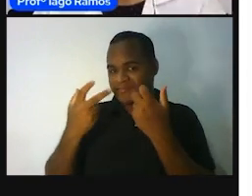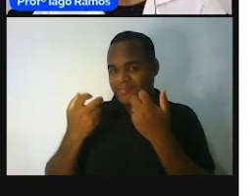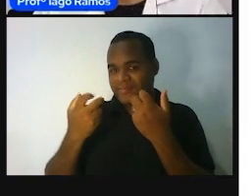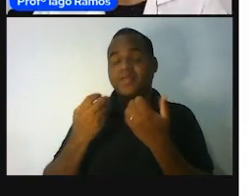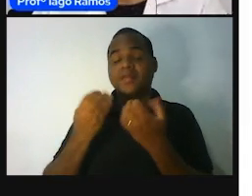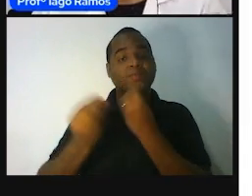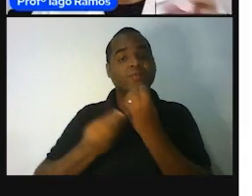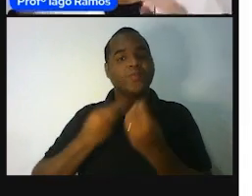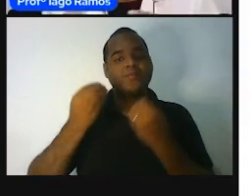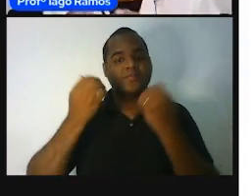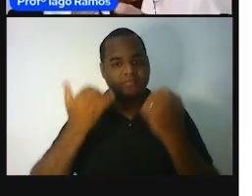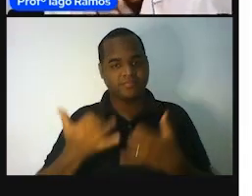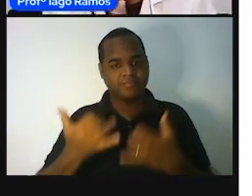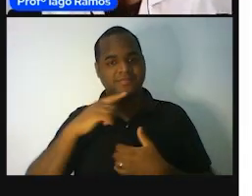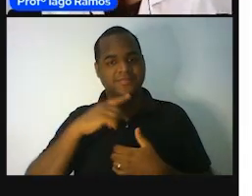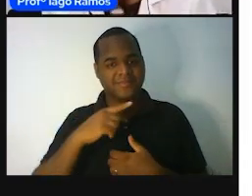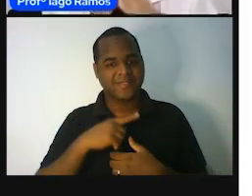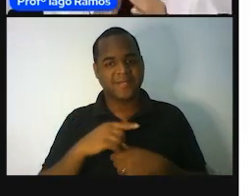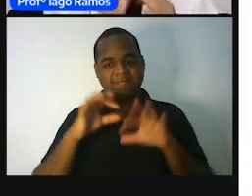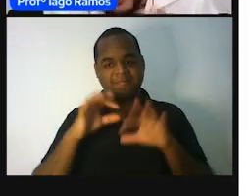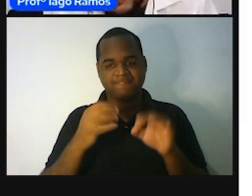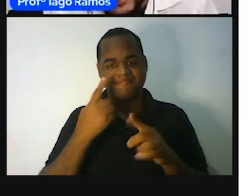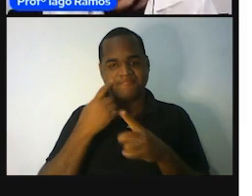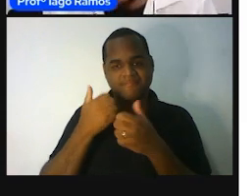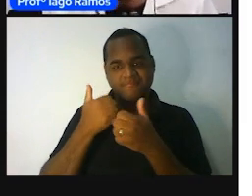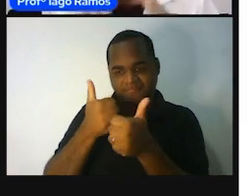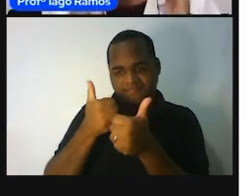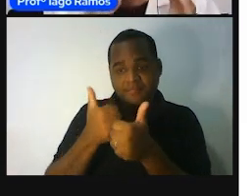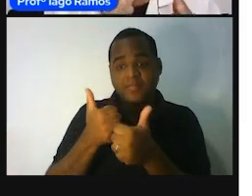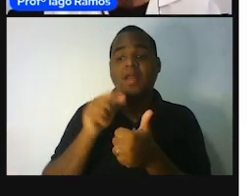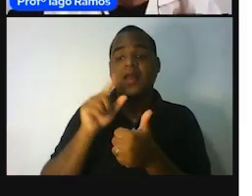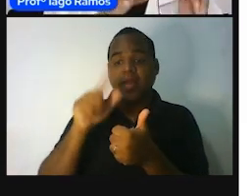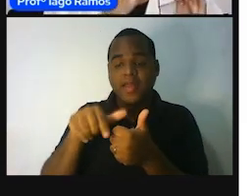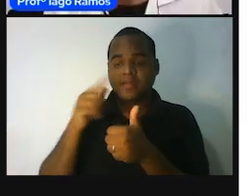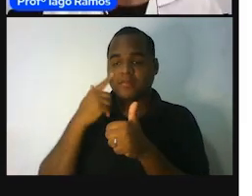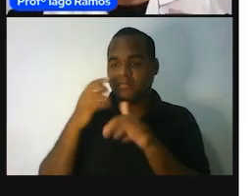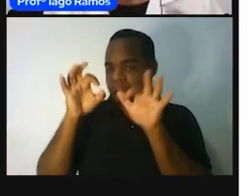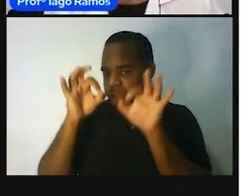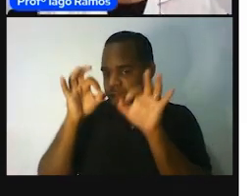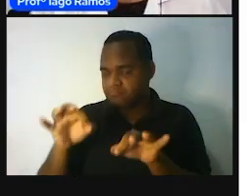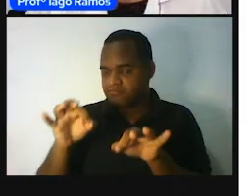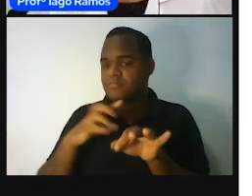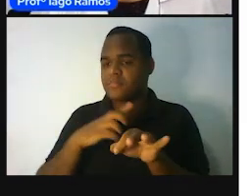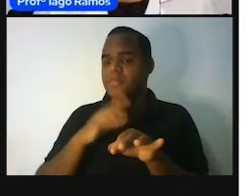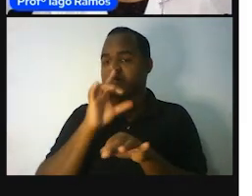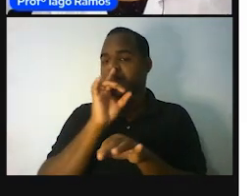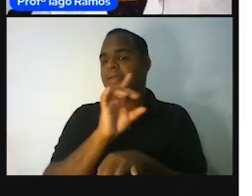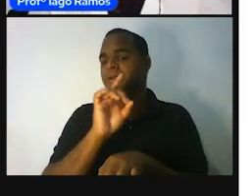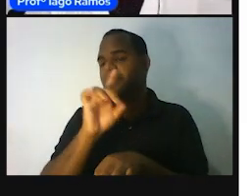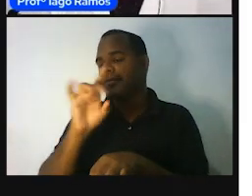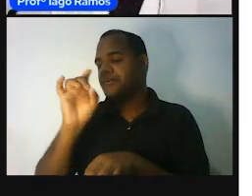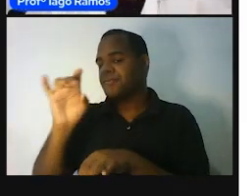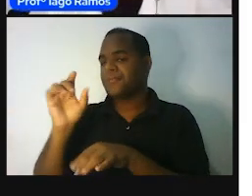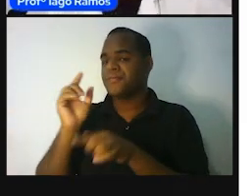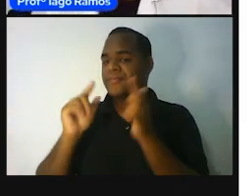forma mais certinha, mais adequada para que cada coisa seja dividida.